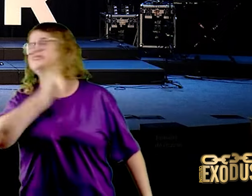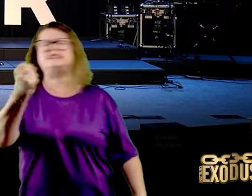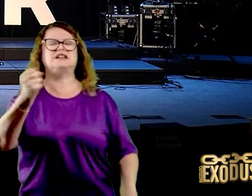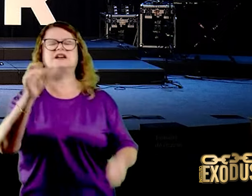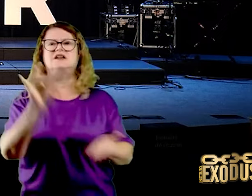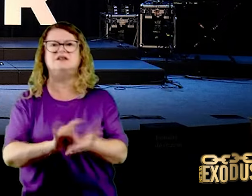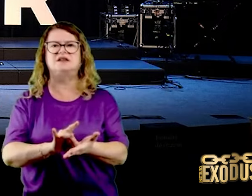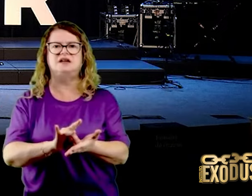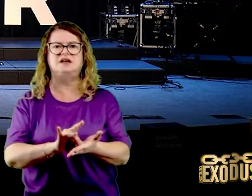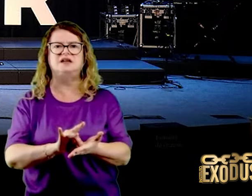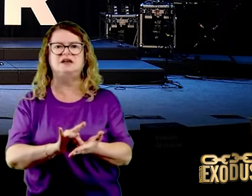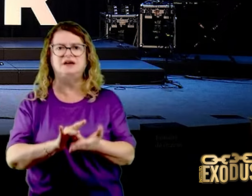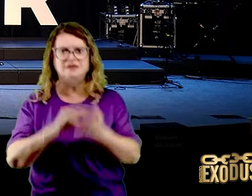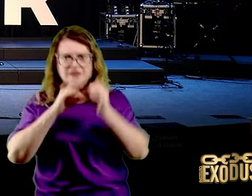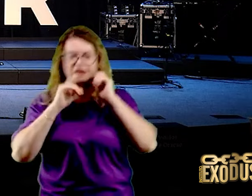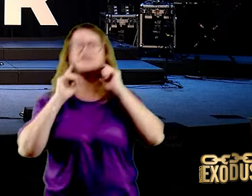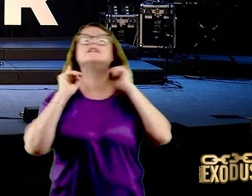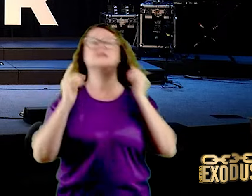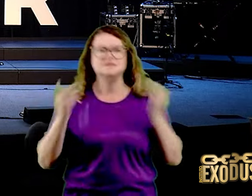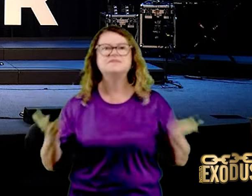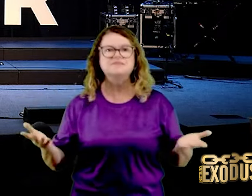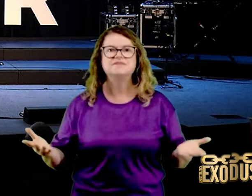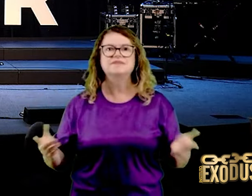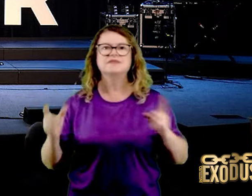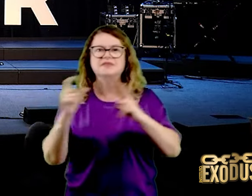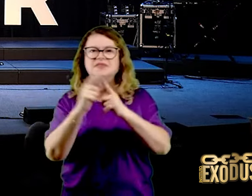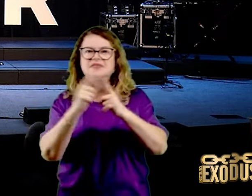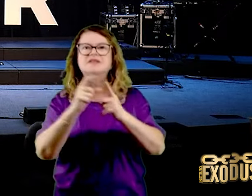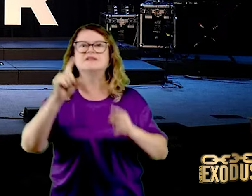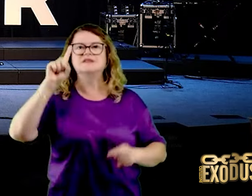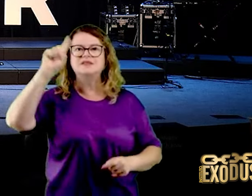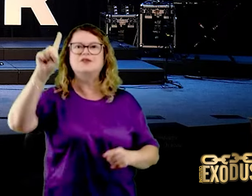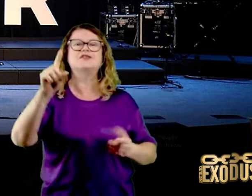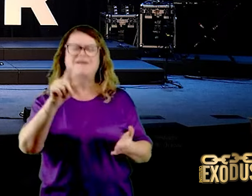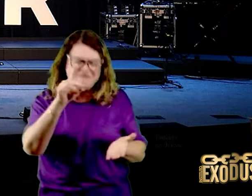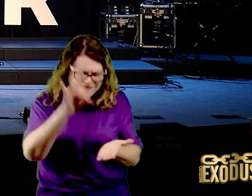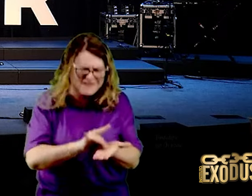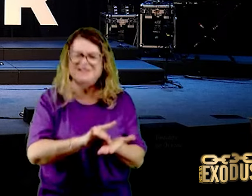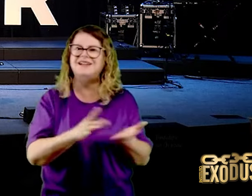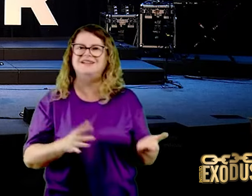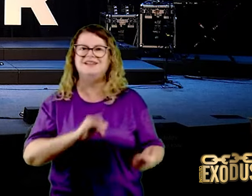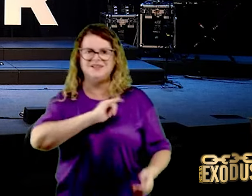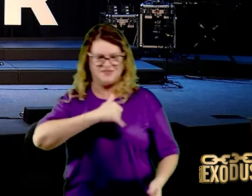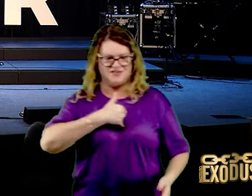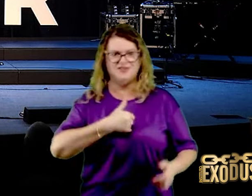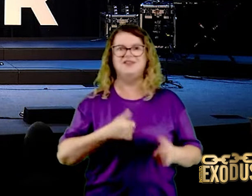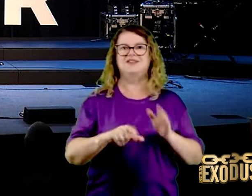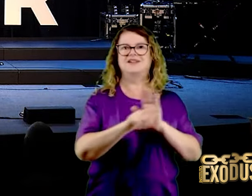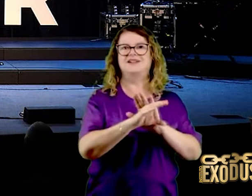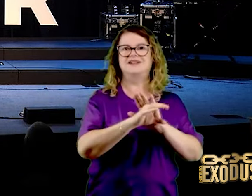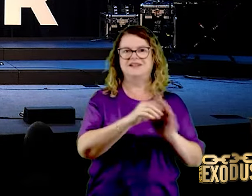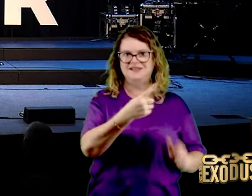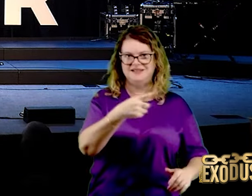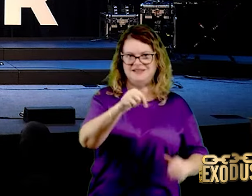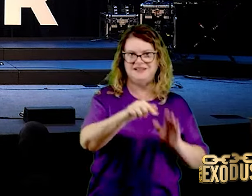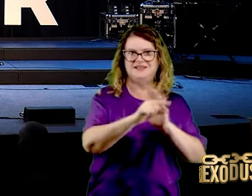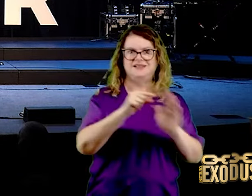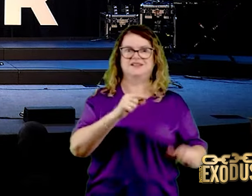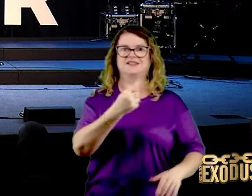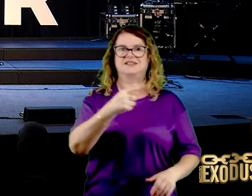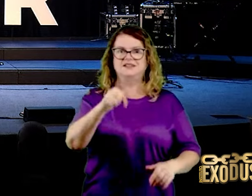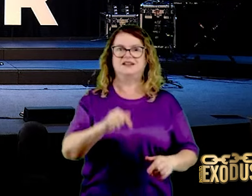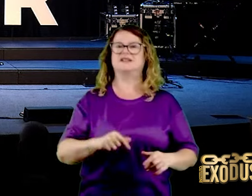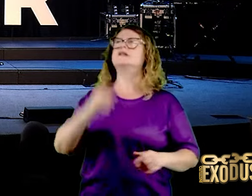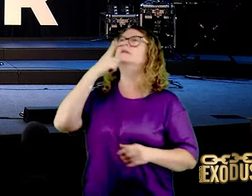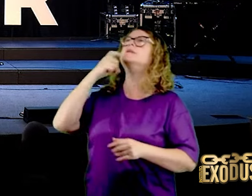a verdade. A palavra de Deus é verdade. João 17, 17, Jesus diz, Pai, santifica-os da